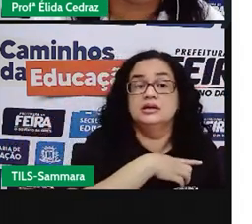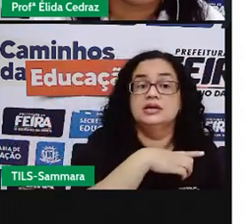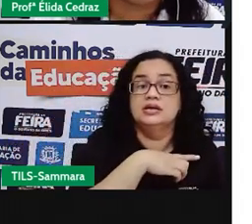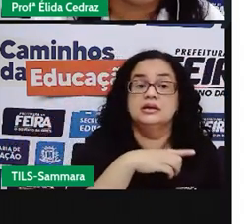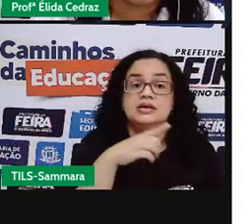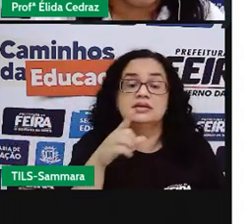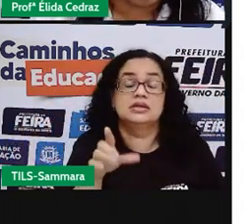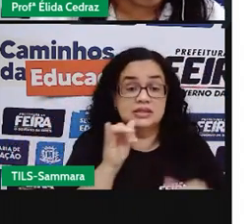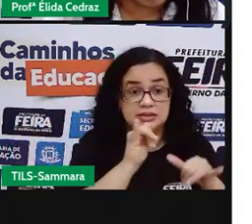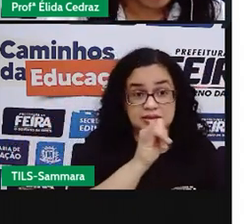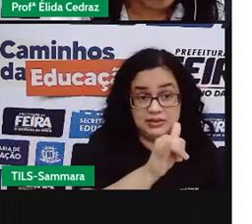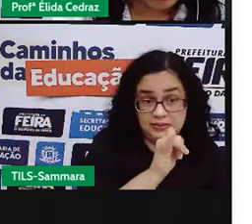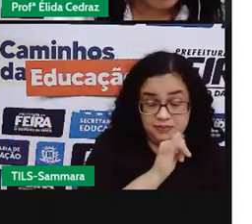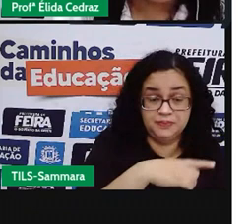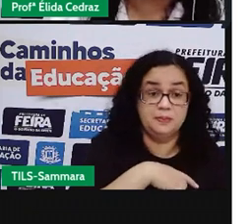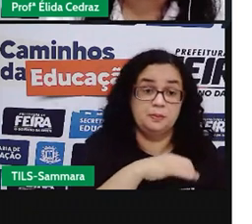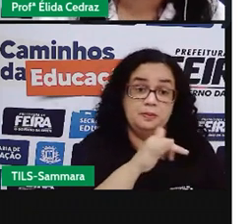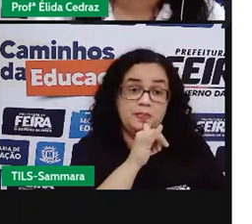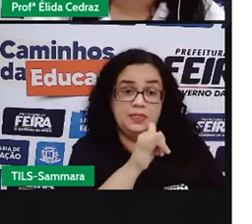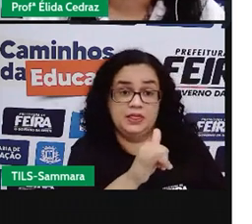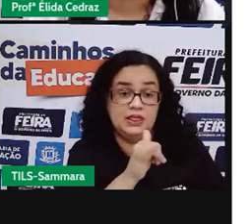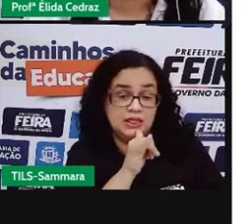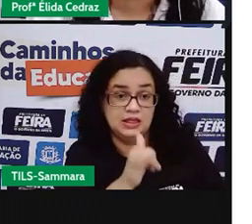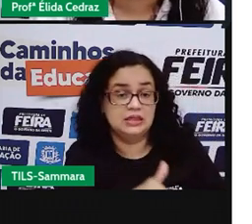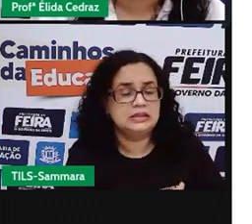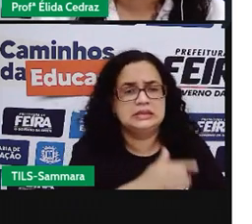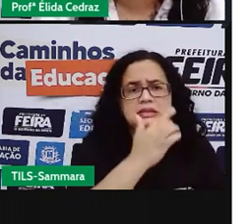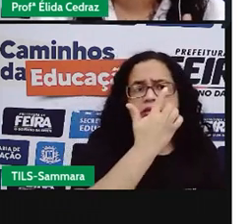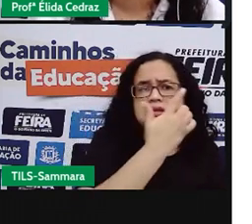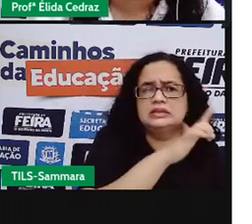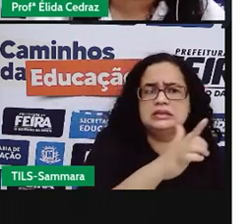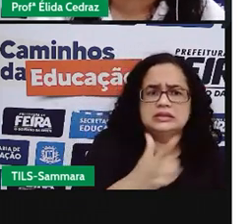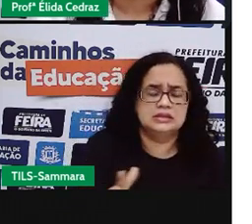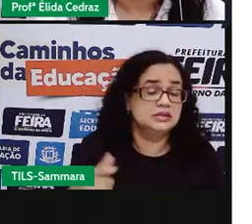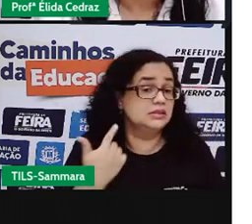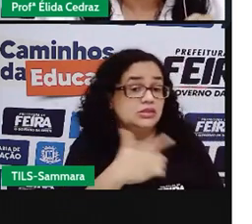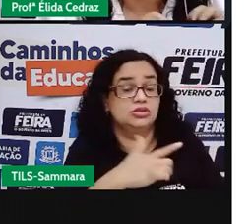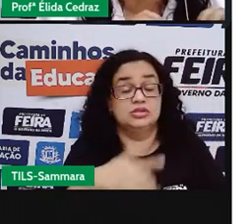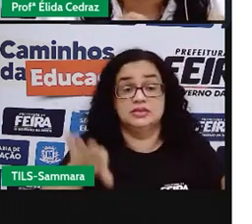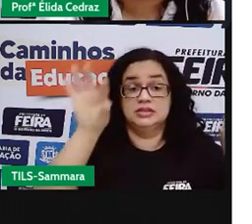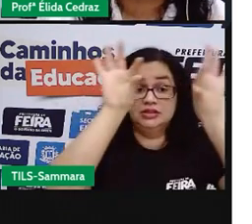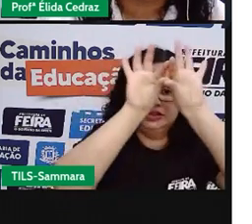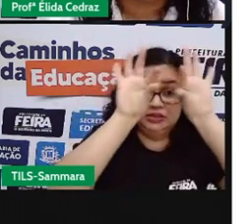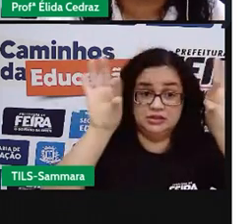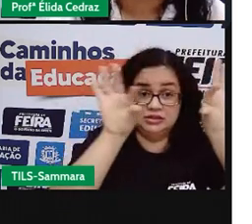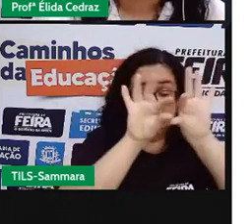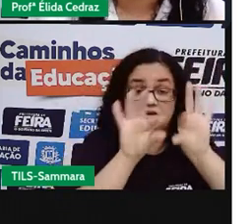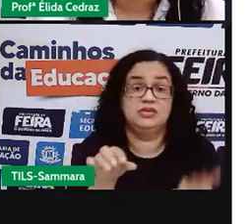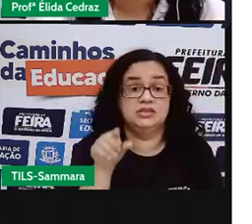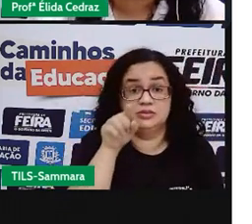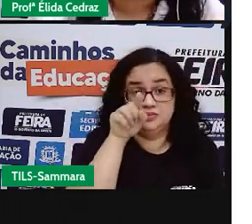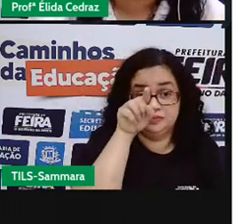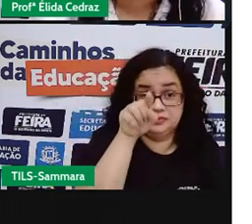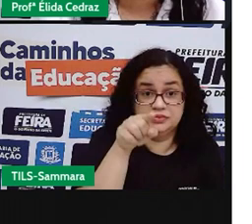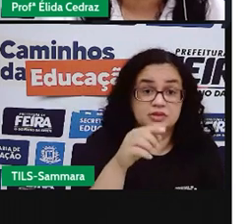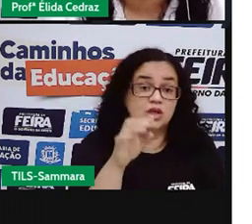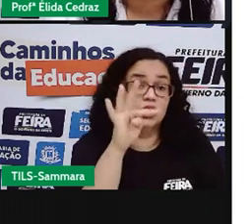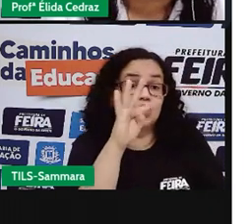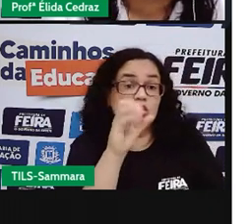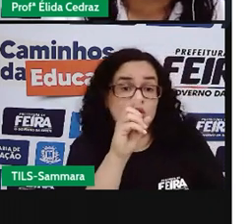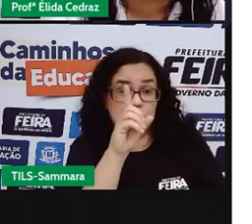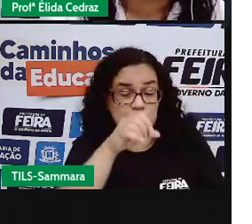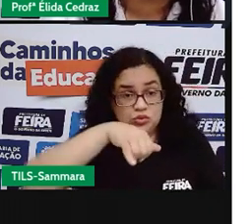informação. Se não tivesse a frase, promoção, podinho,